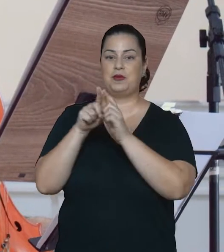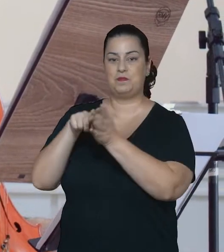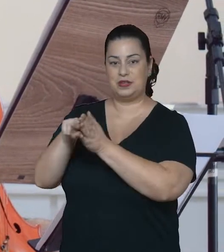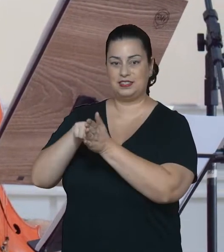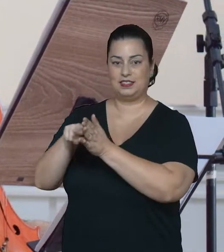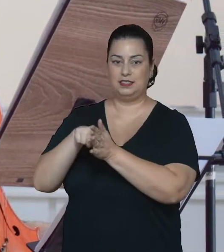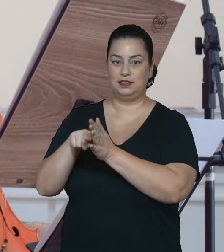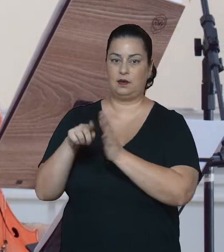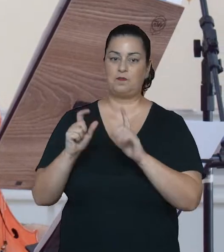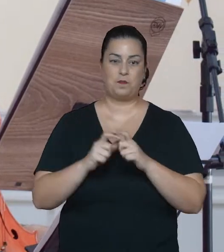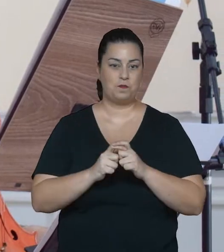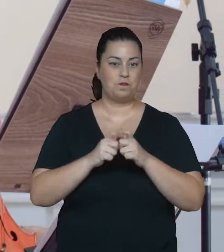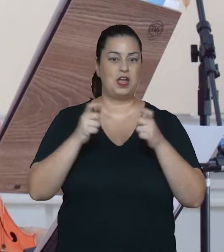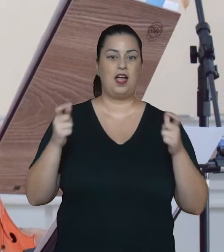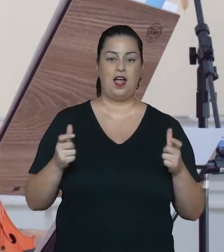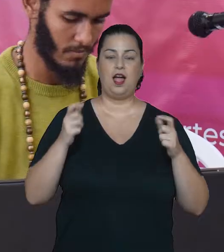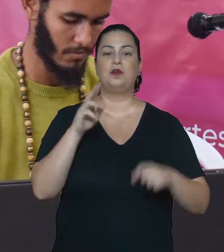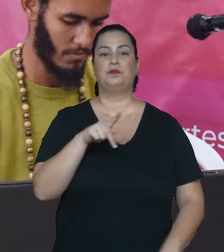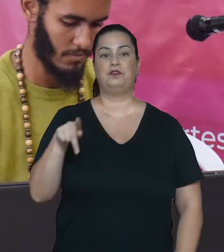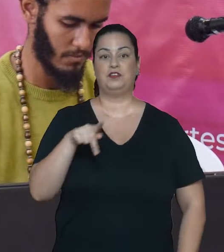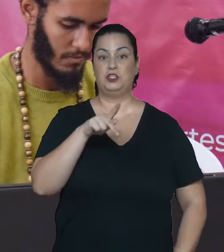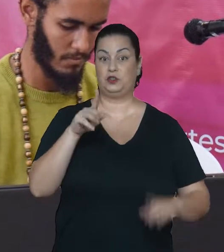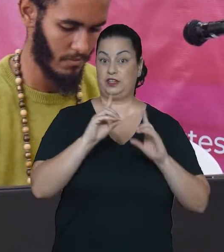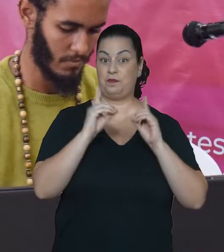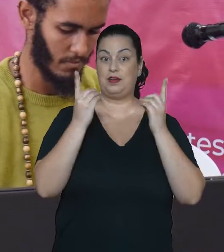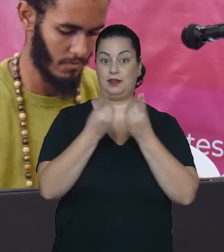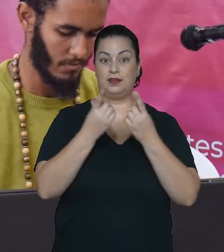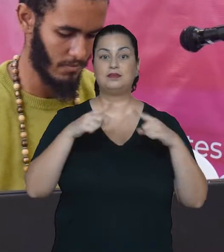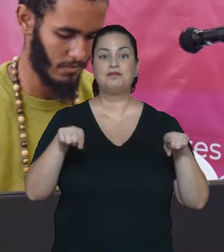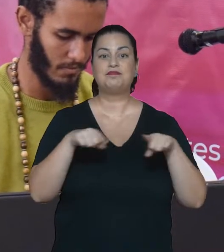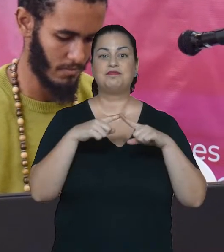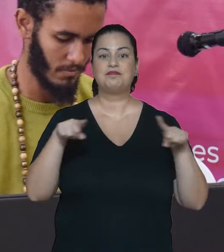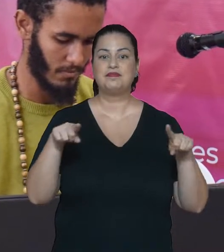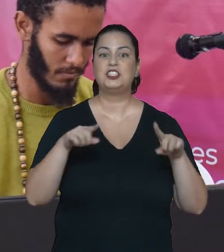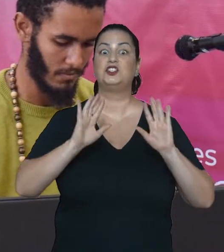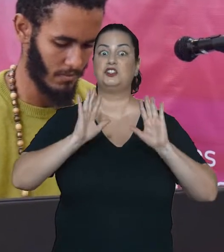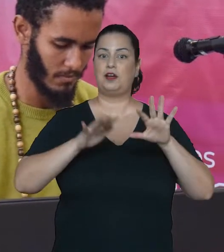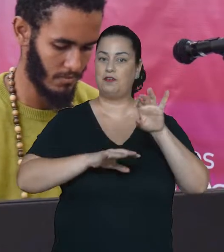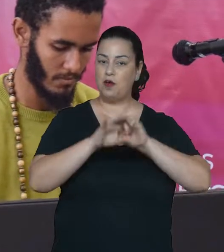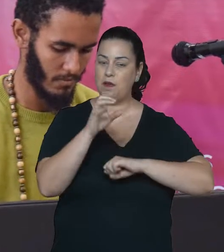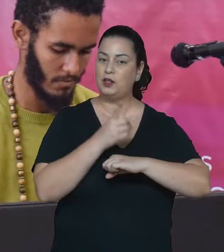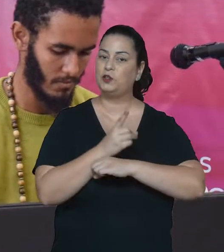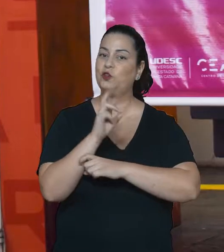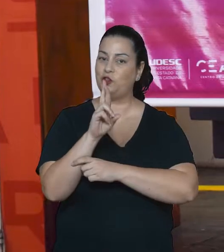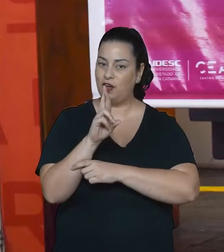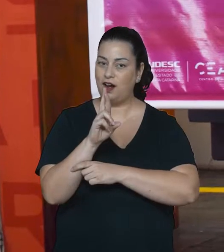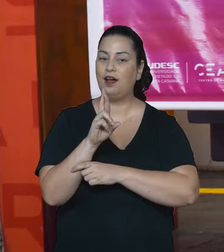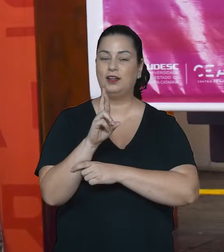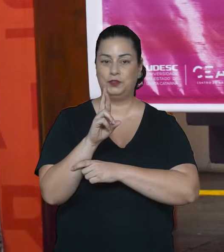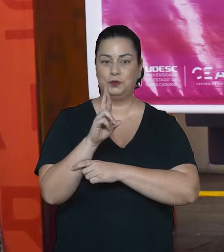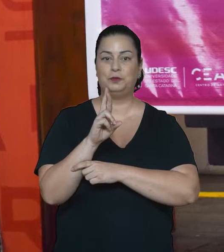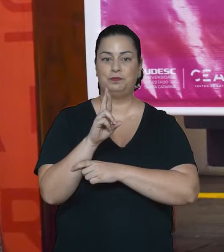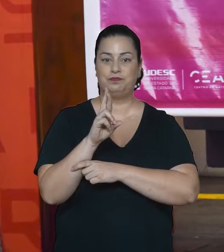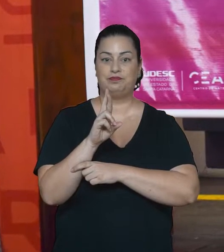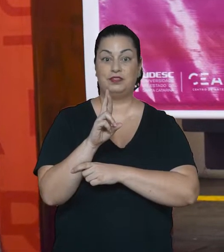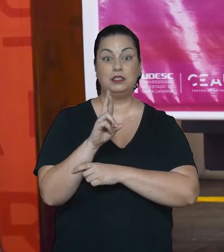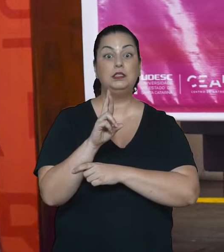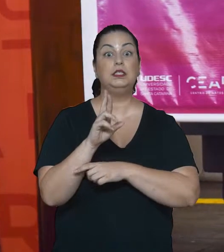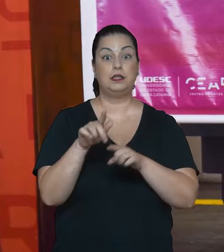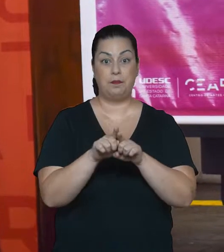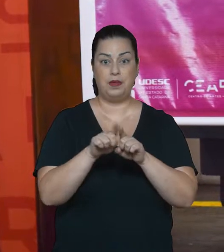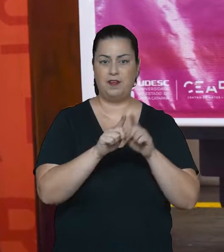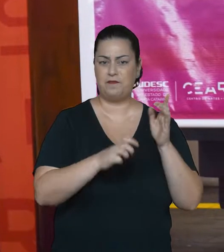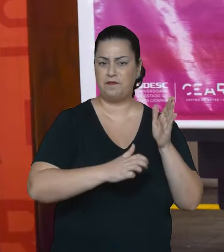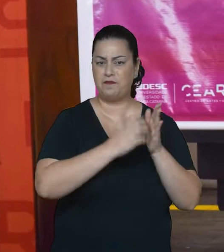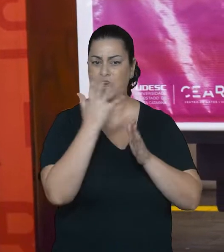ensino quanto na pesquisa. A maior parte dos professores do departamento de música tem curso de